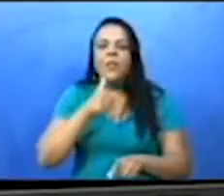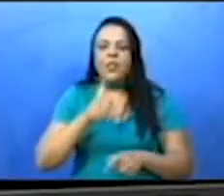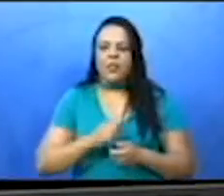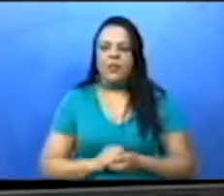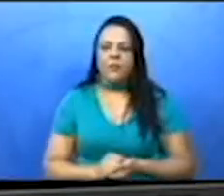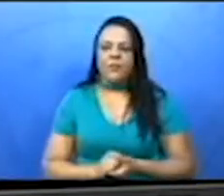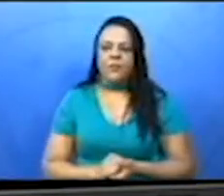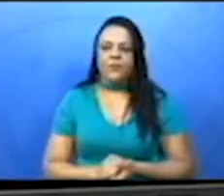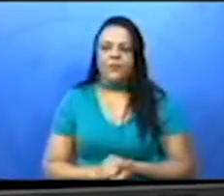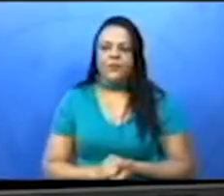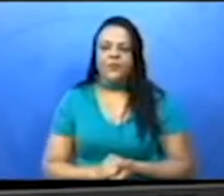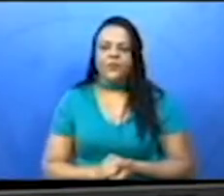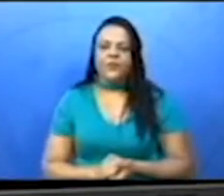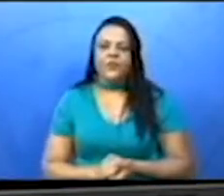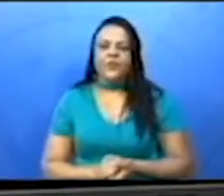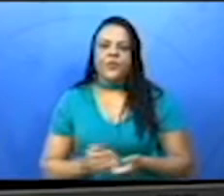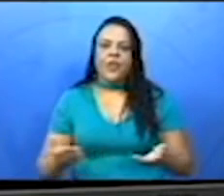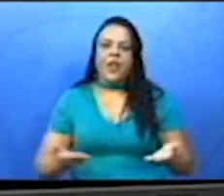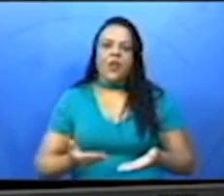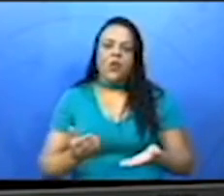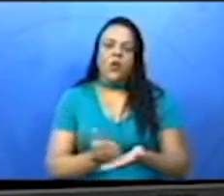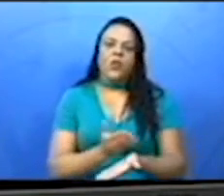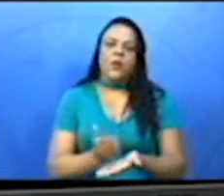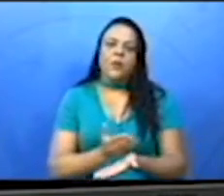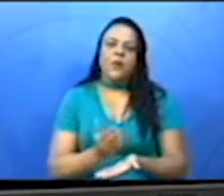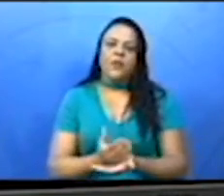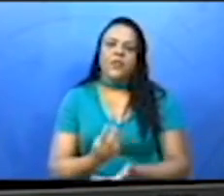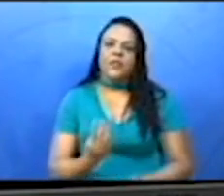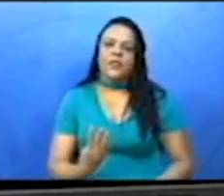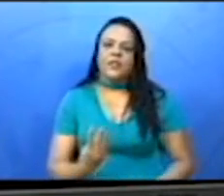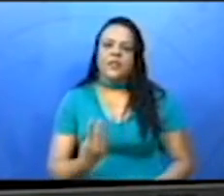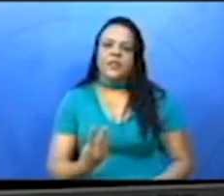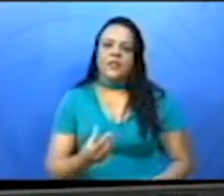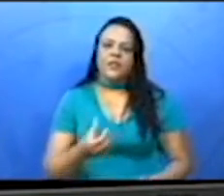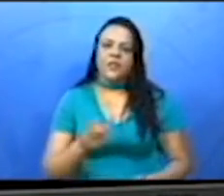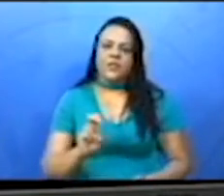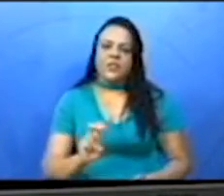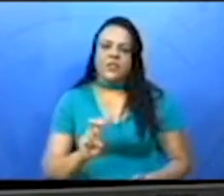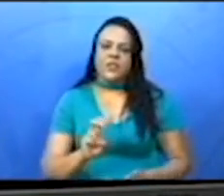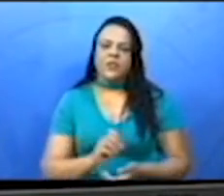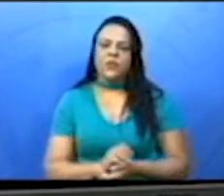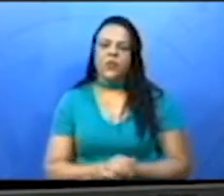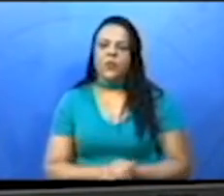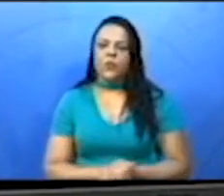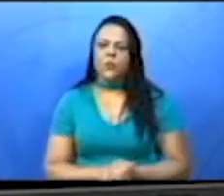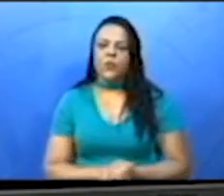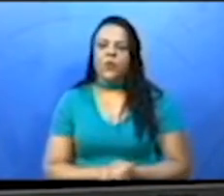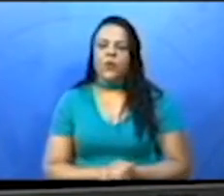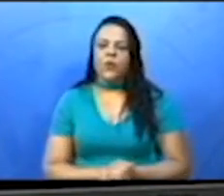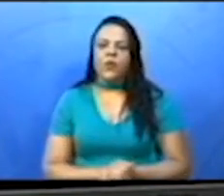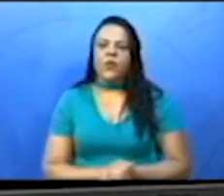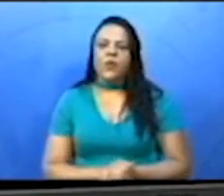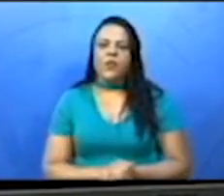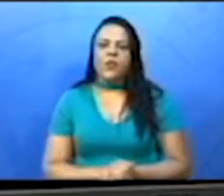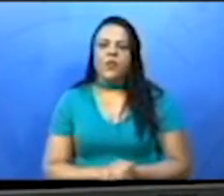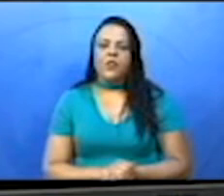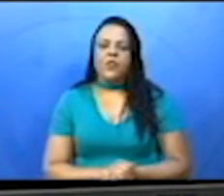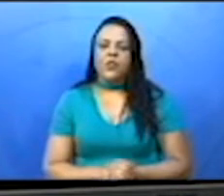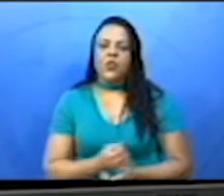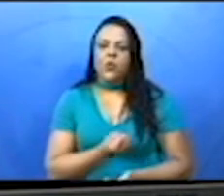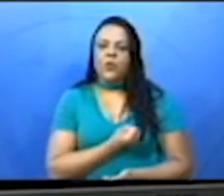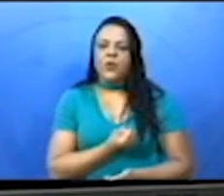Vamos agora para a página 325. No exercício 5,